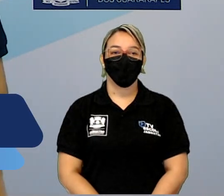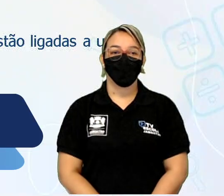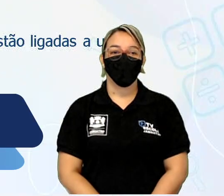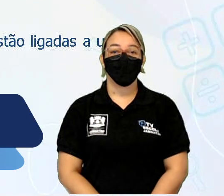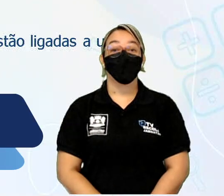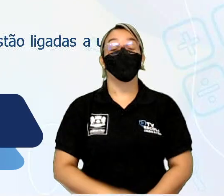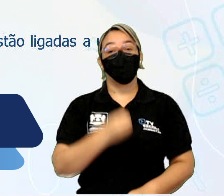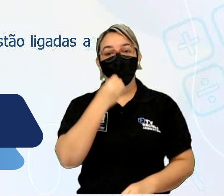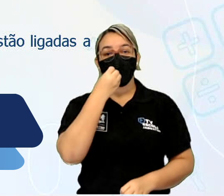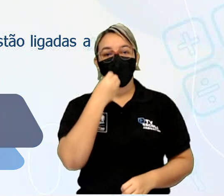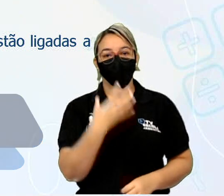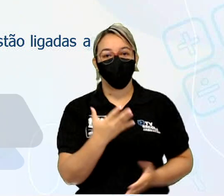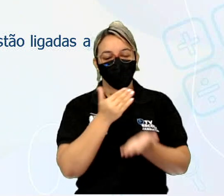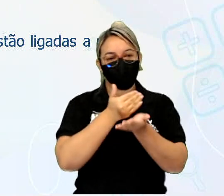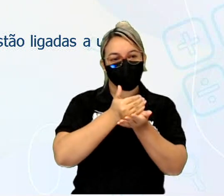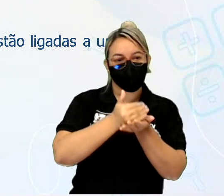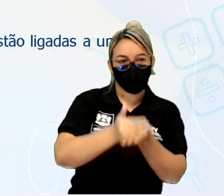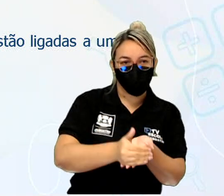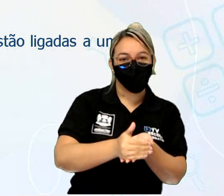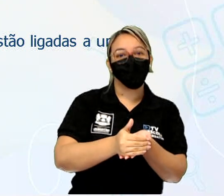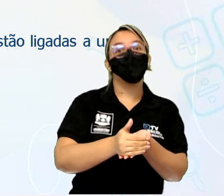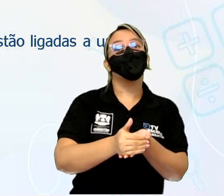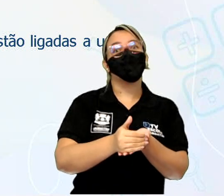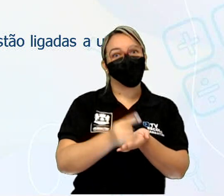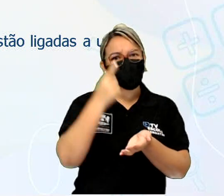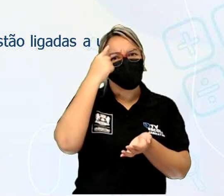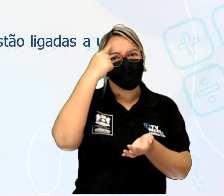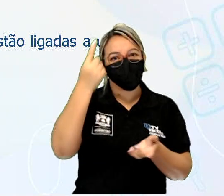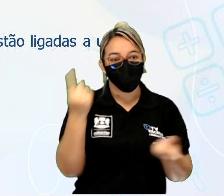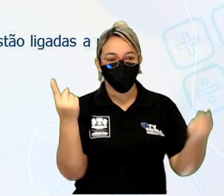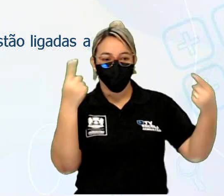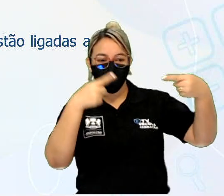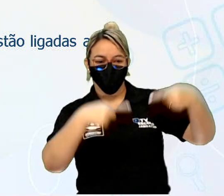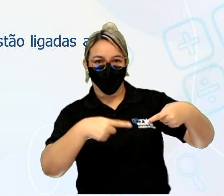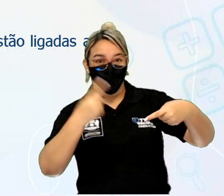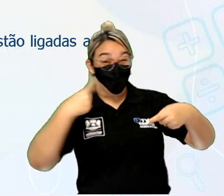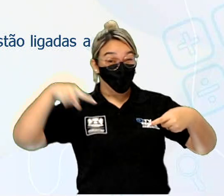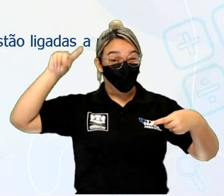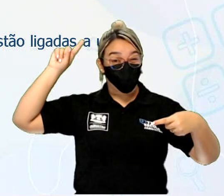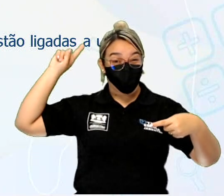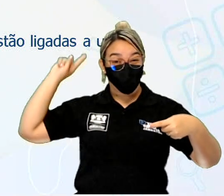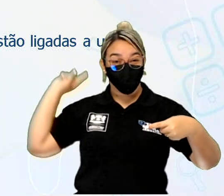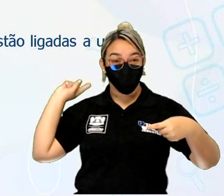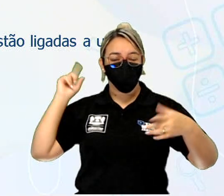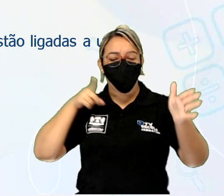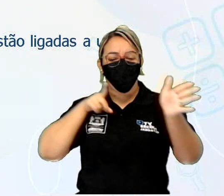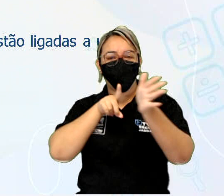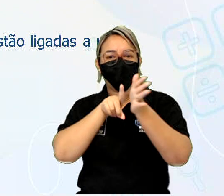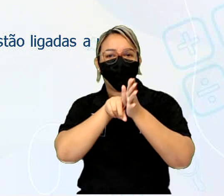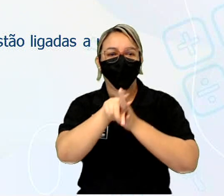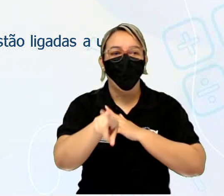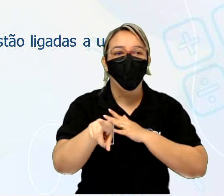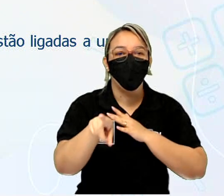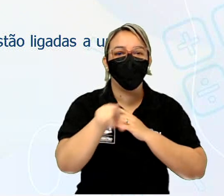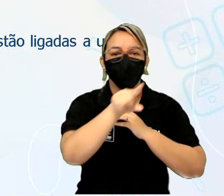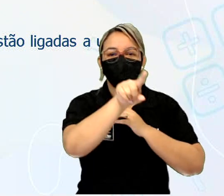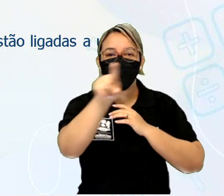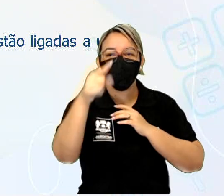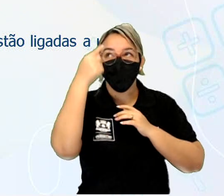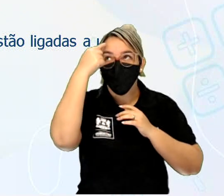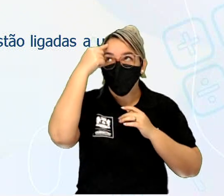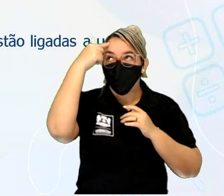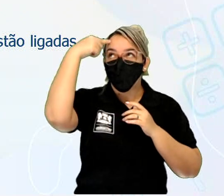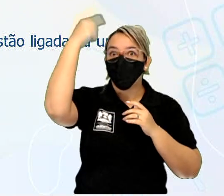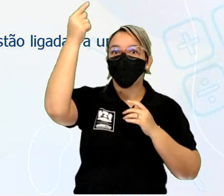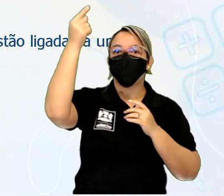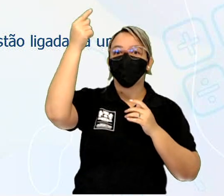Bom, para começarmos a nossa aula, nós vamos retomar o desafio da aula anterior, em que eu pergunto a vocês, eu peço para que vocês se lembrem,